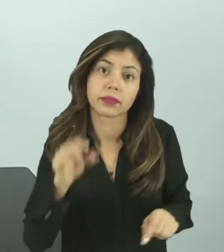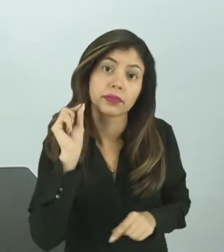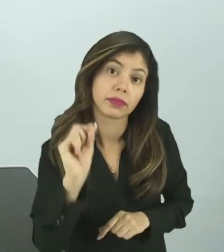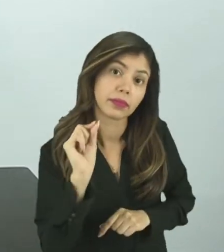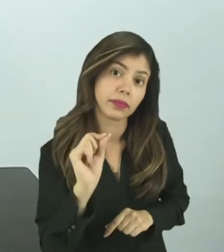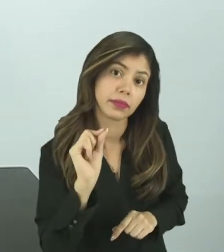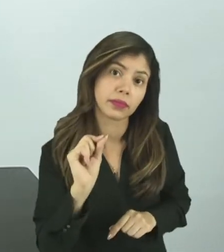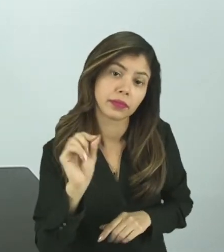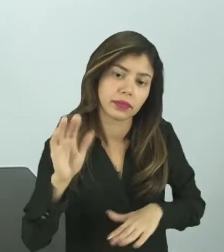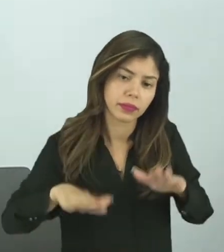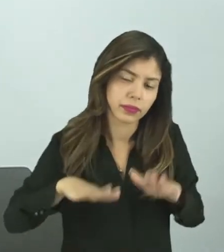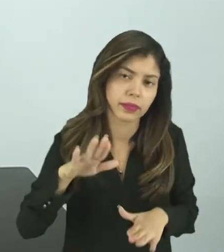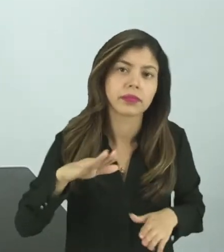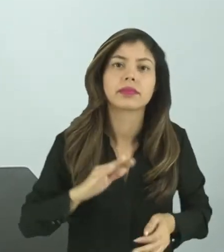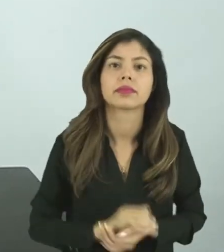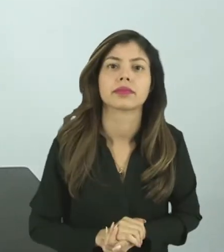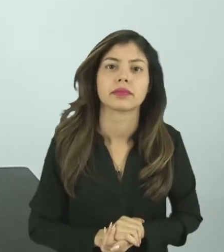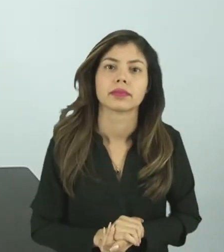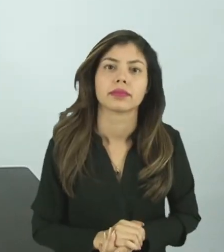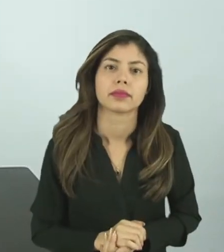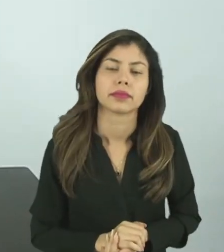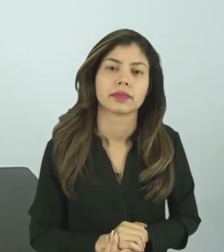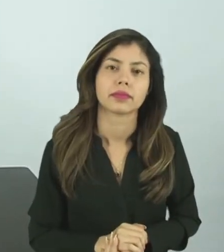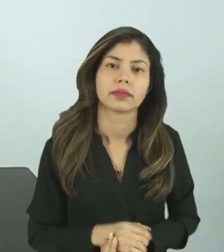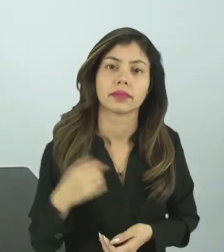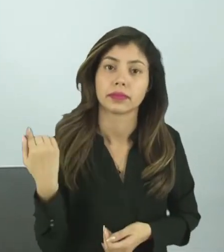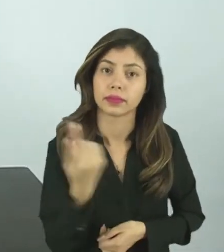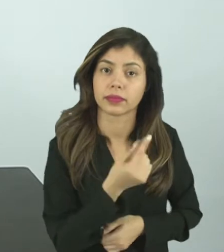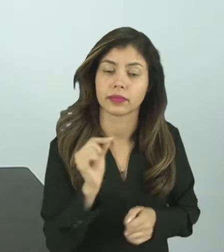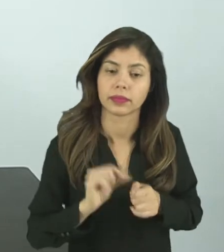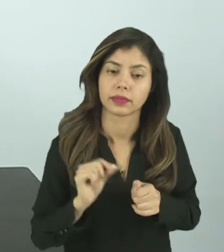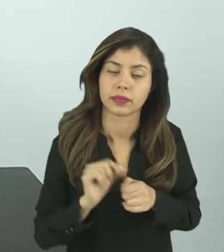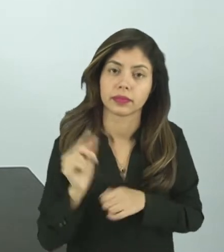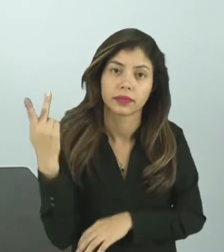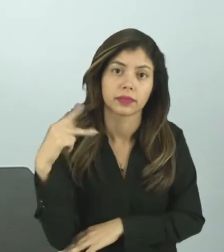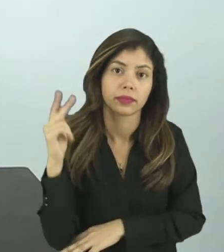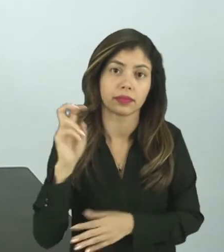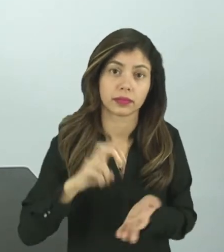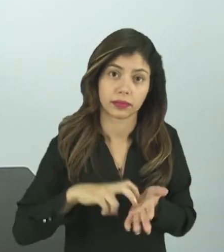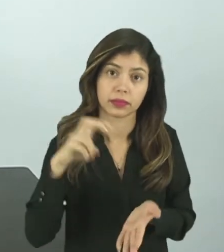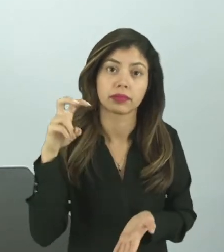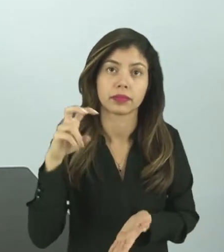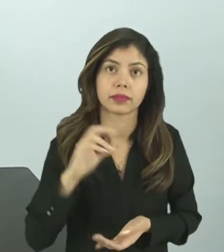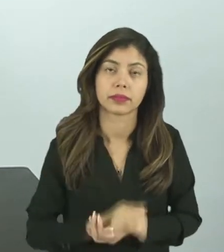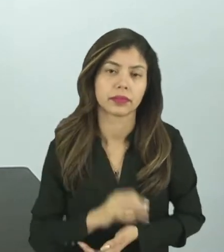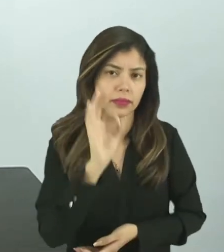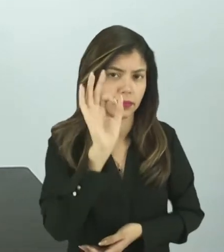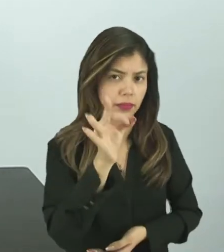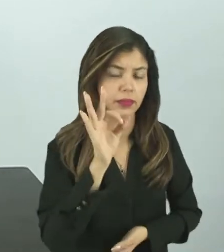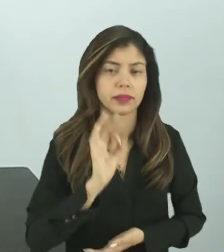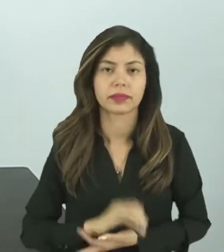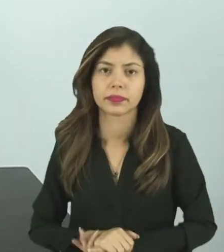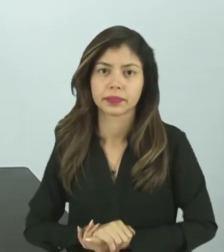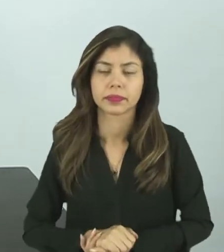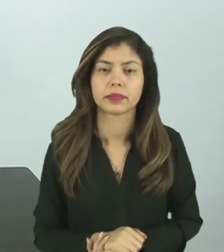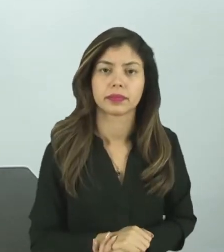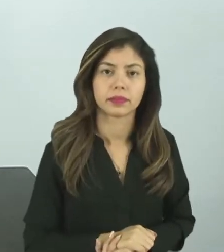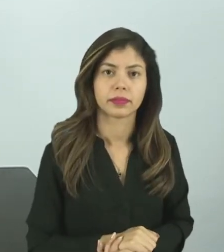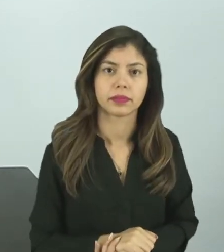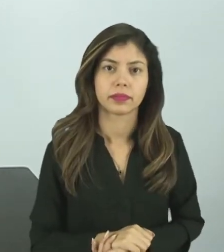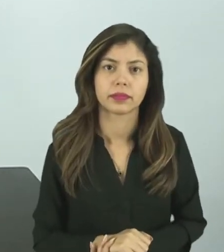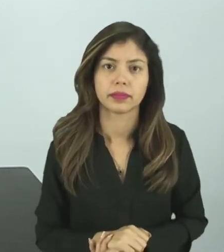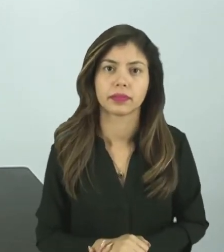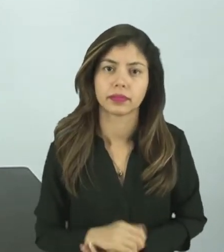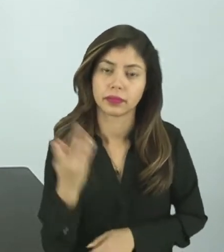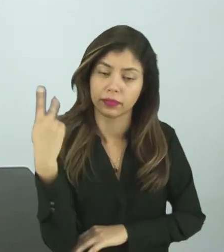geralmente, nós fazemos no período da manhã, certo? Então,